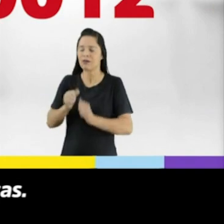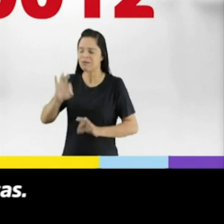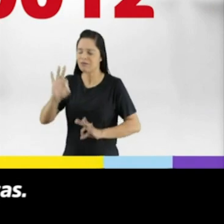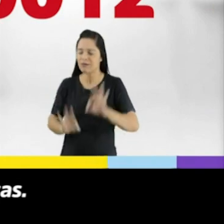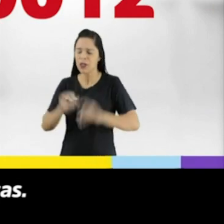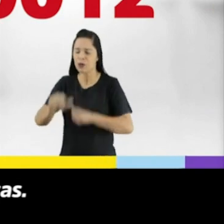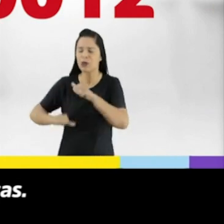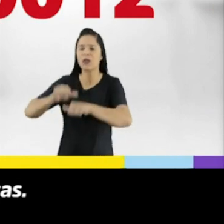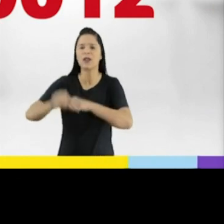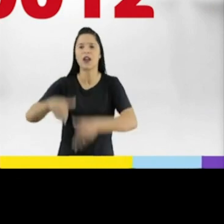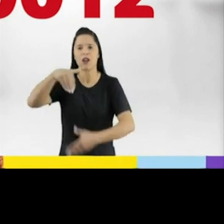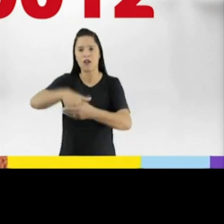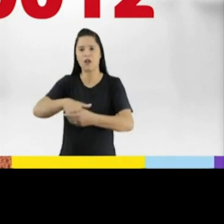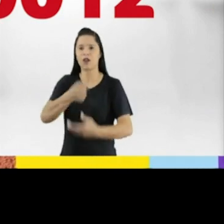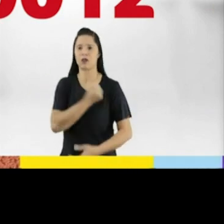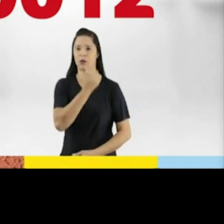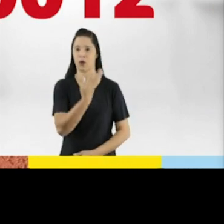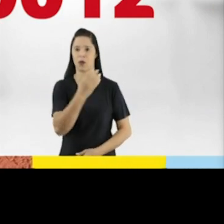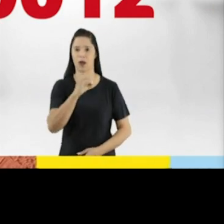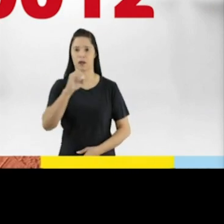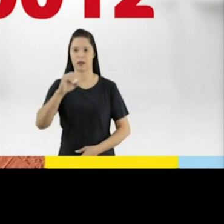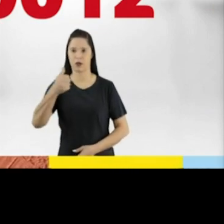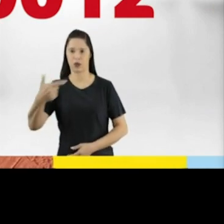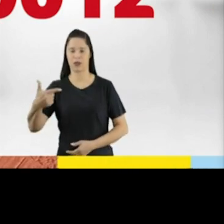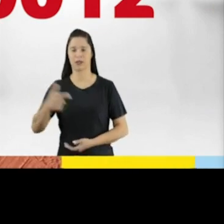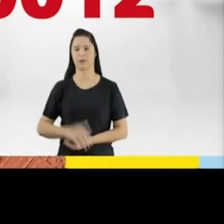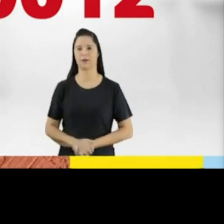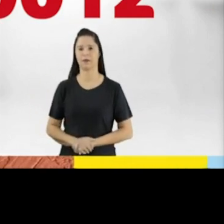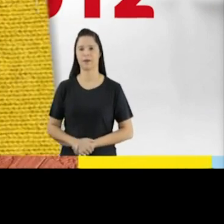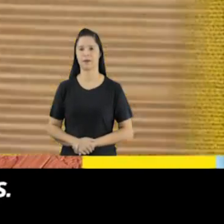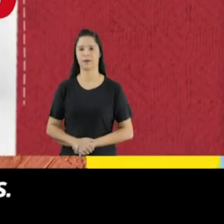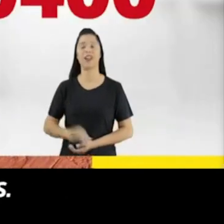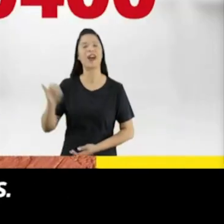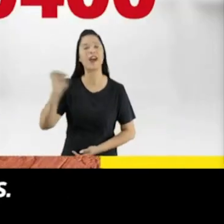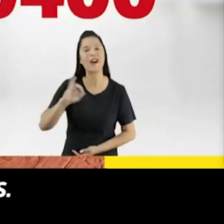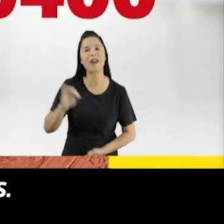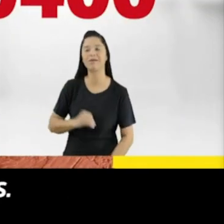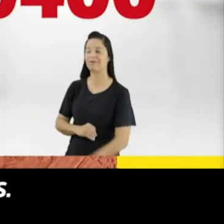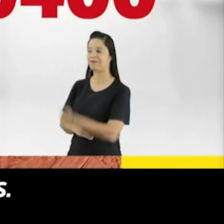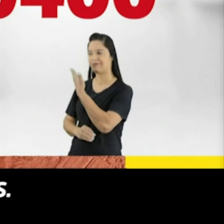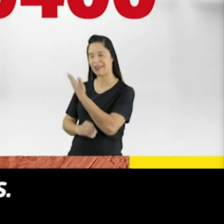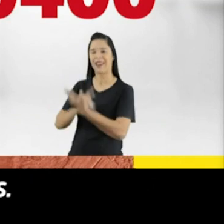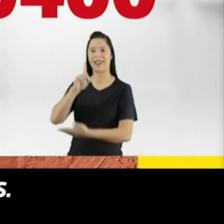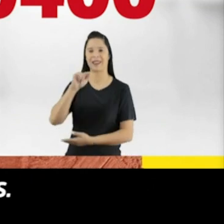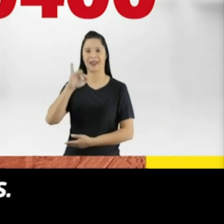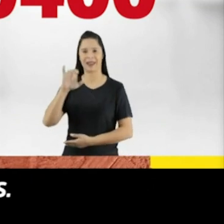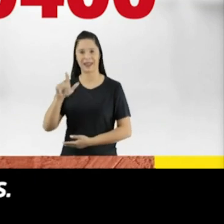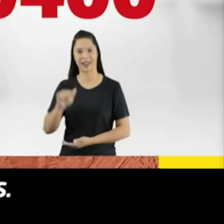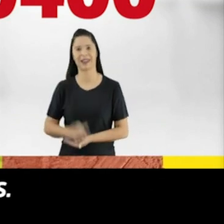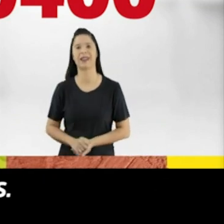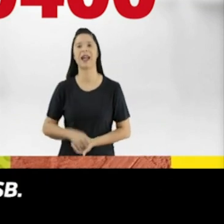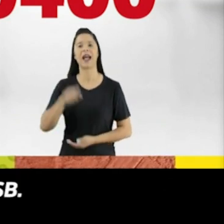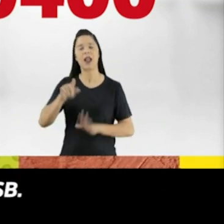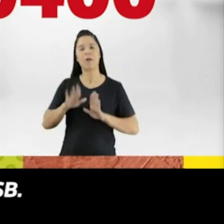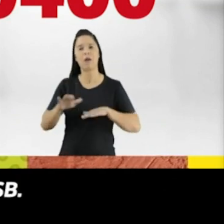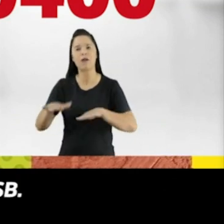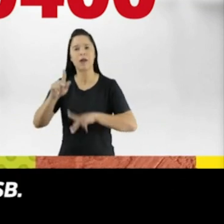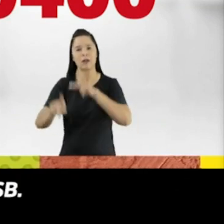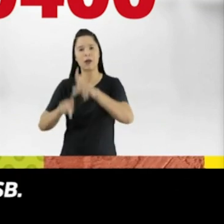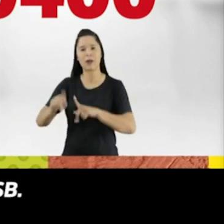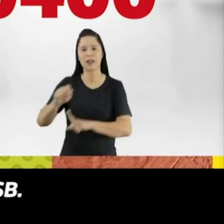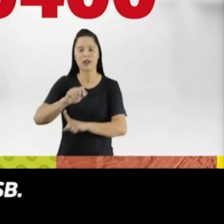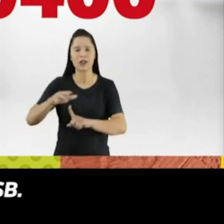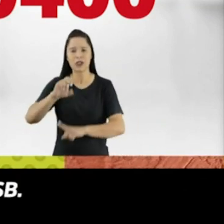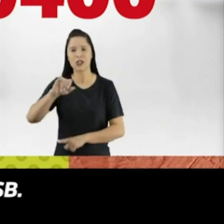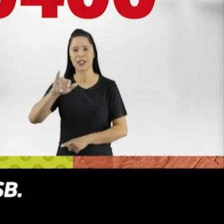nesse projeto de mudanças. Vote doutora Kelly Batista, 40012. Oi, eu sou a Daniela Regina do MPS, Movimento